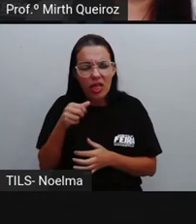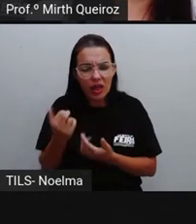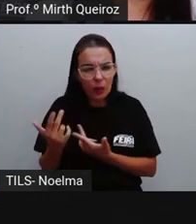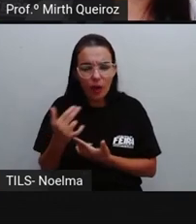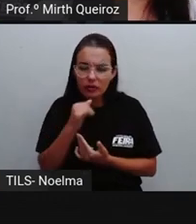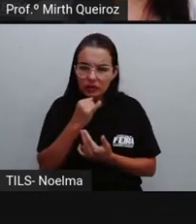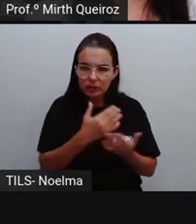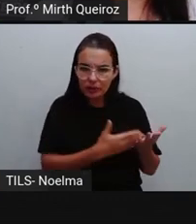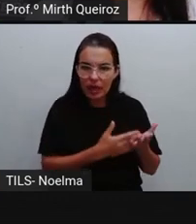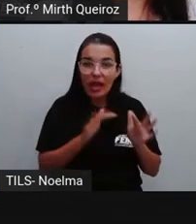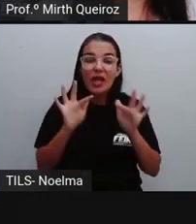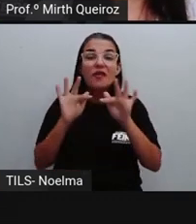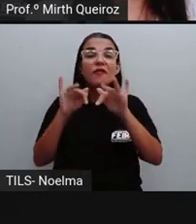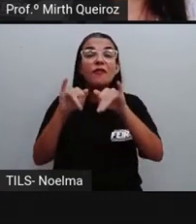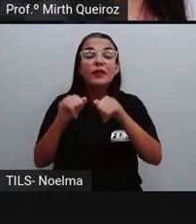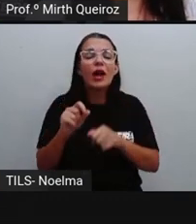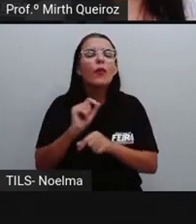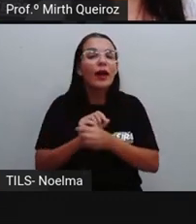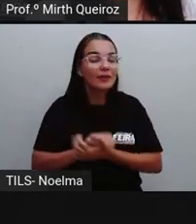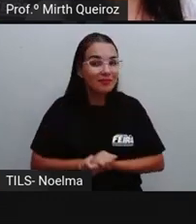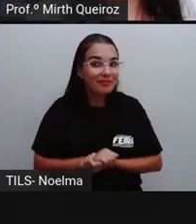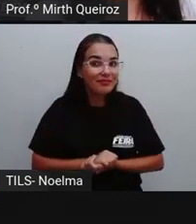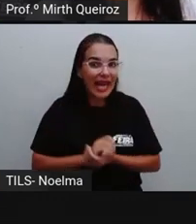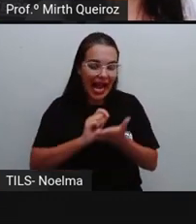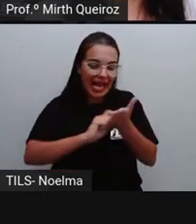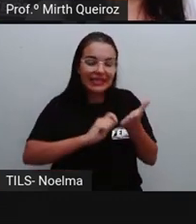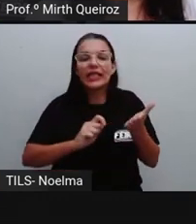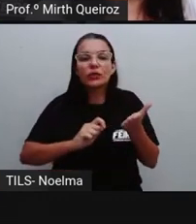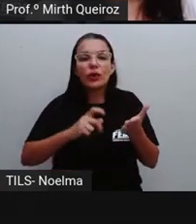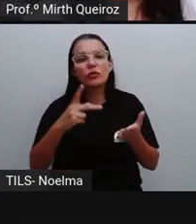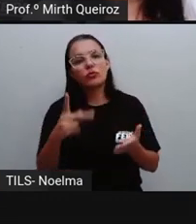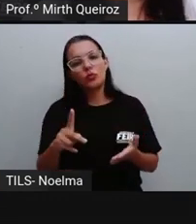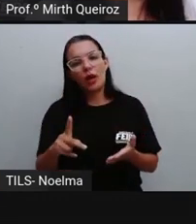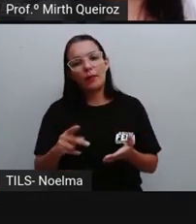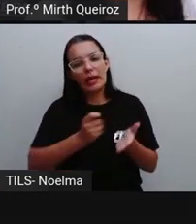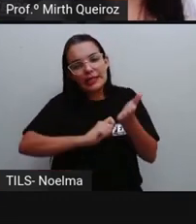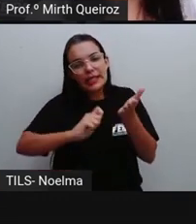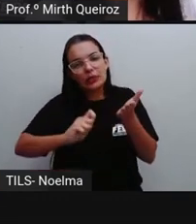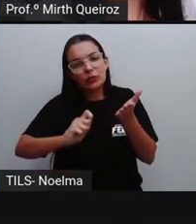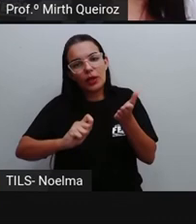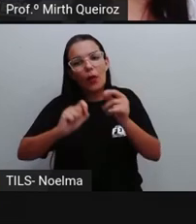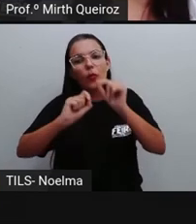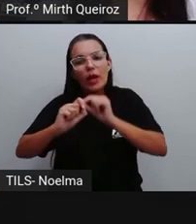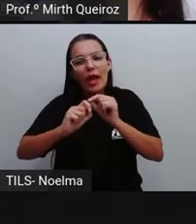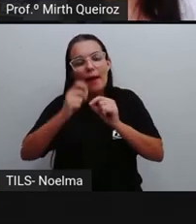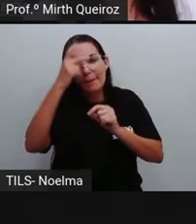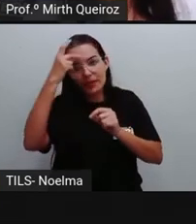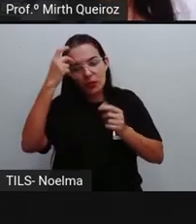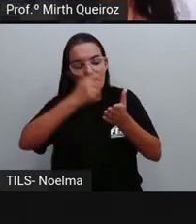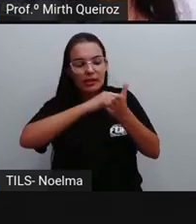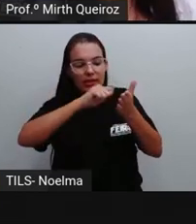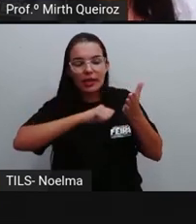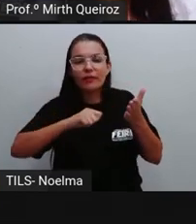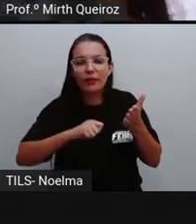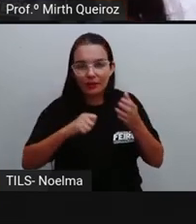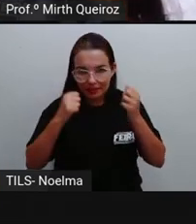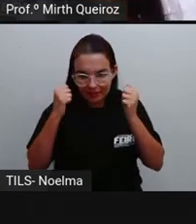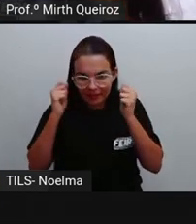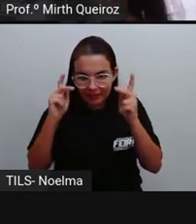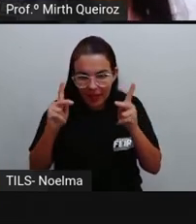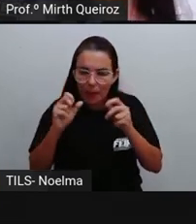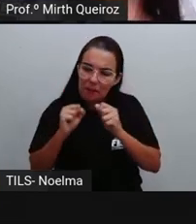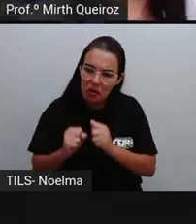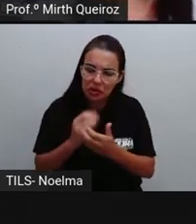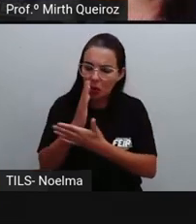de tudo a gente tem a assinatura que é o nome do remetente que pode vir na direita no canto inferior